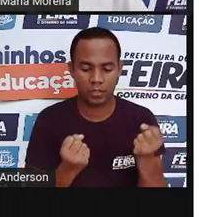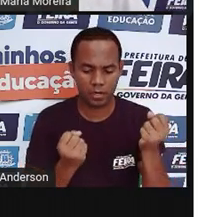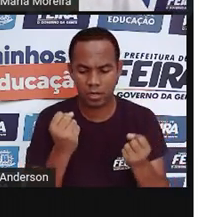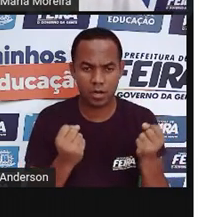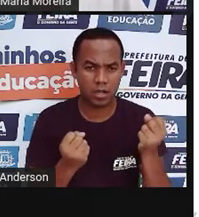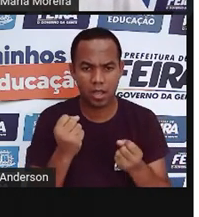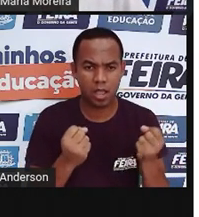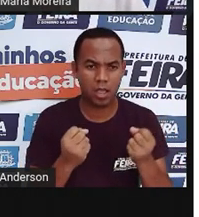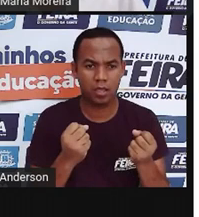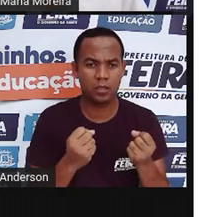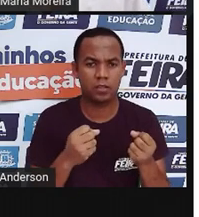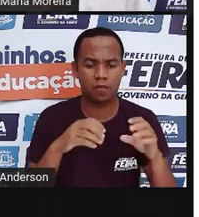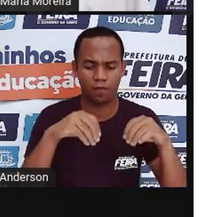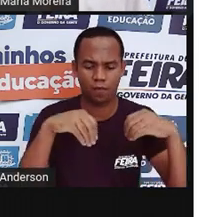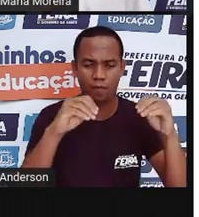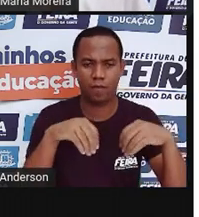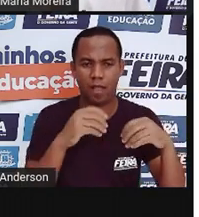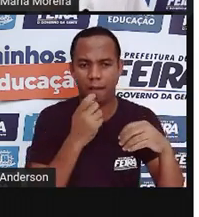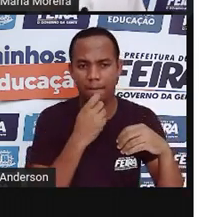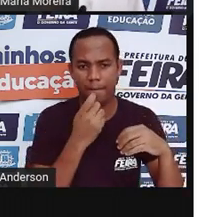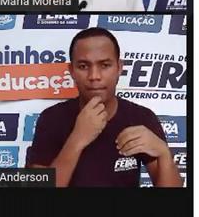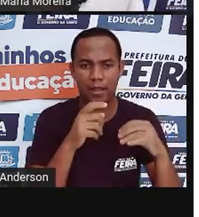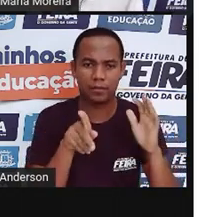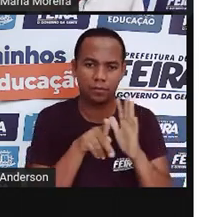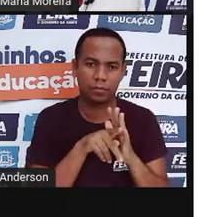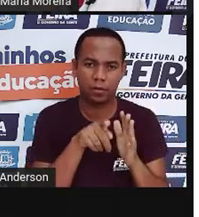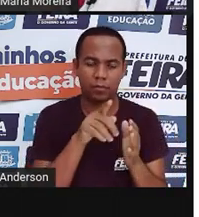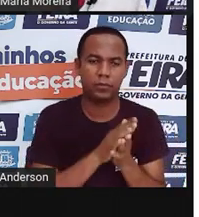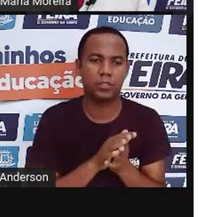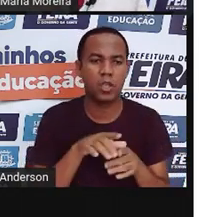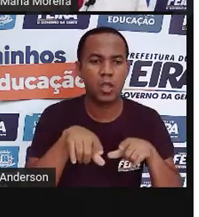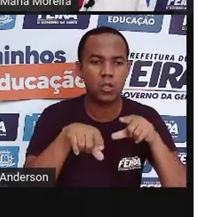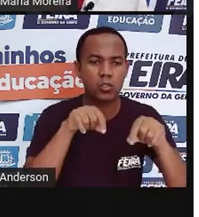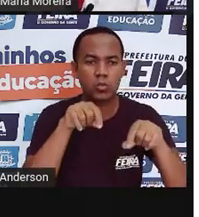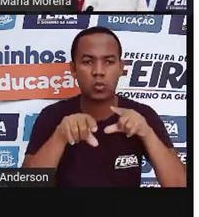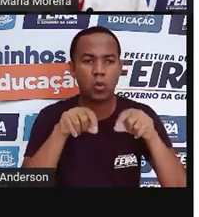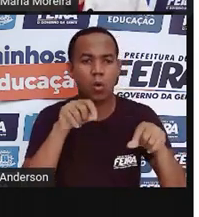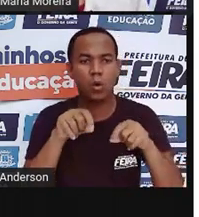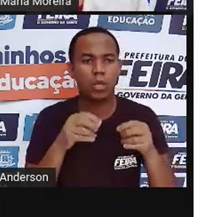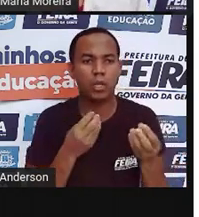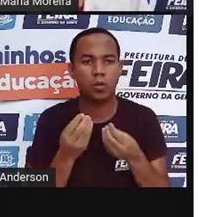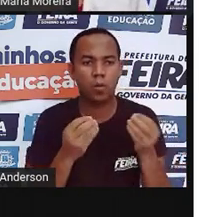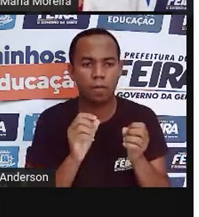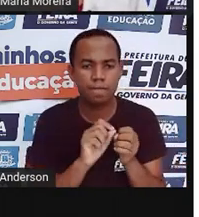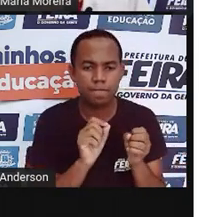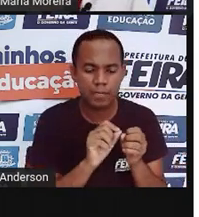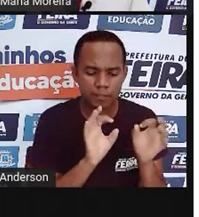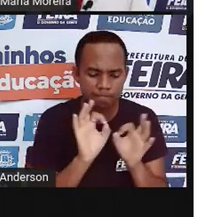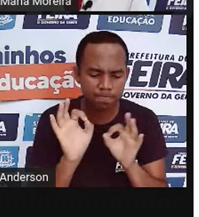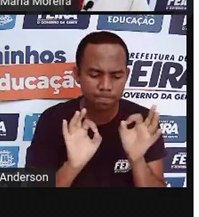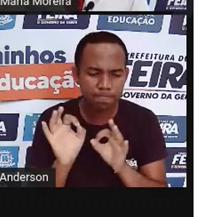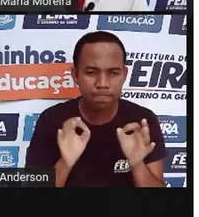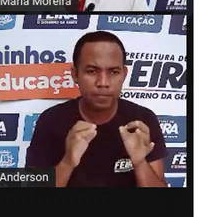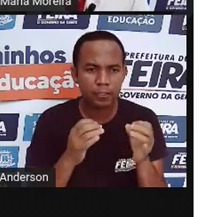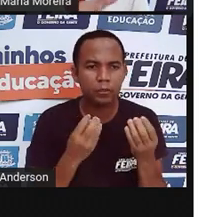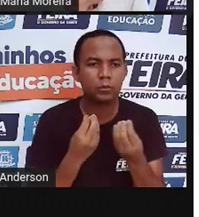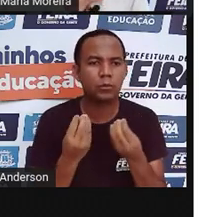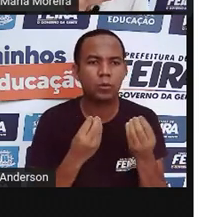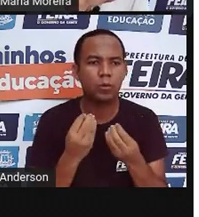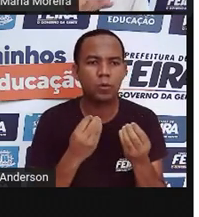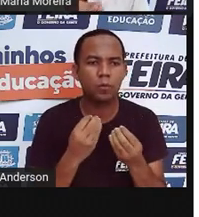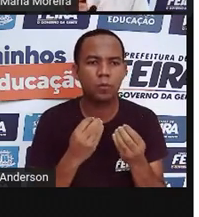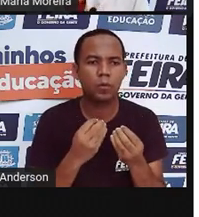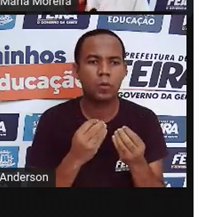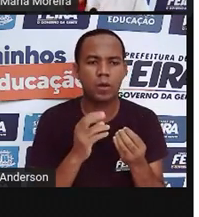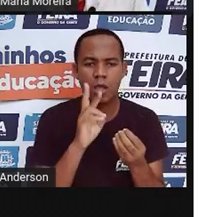plástico, né? Bom, a escolha do material para a confecção dos brinquedos segue uma regra que